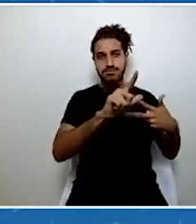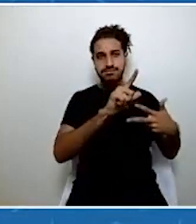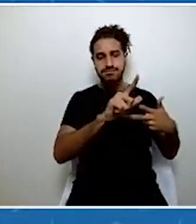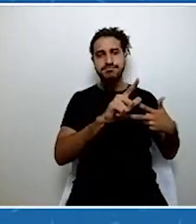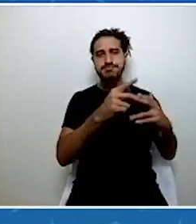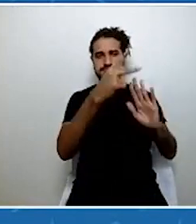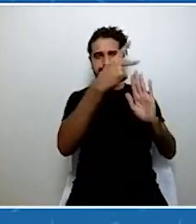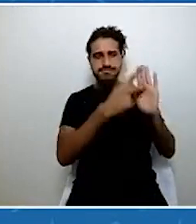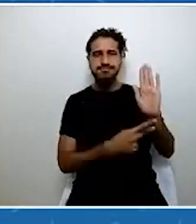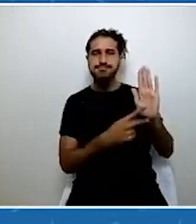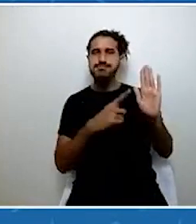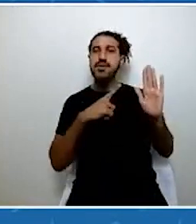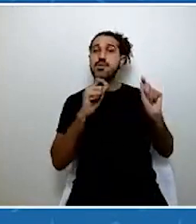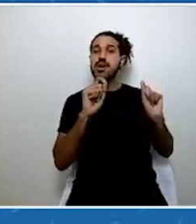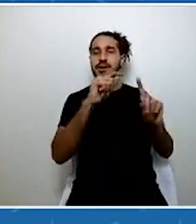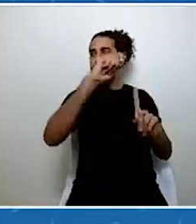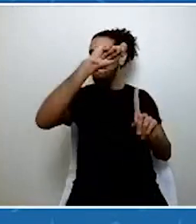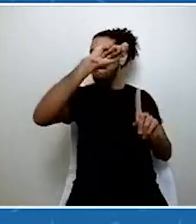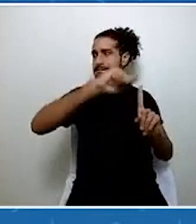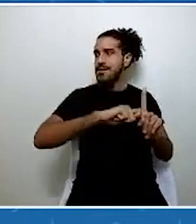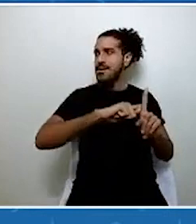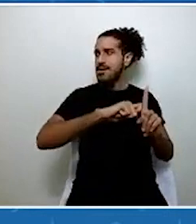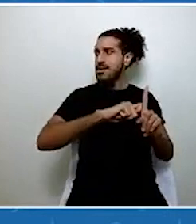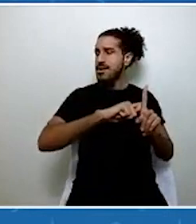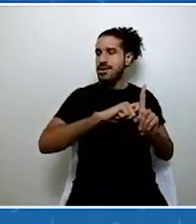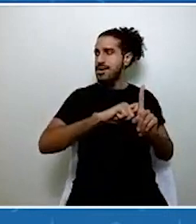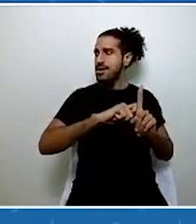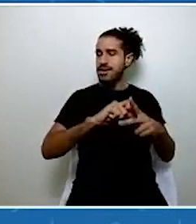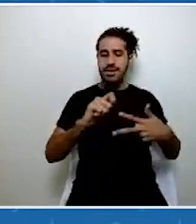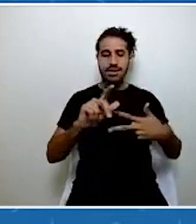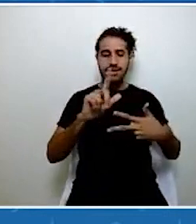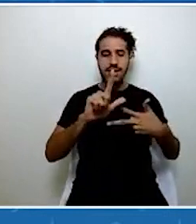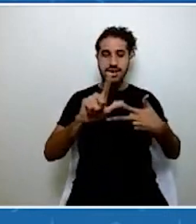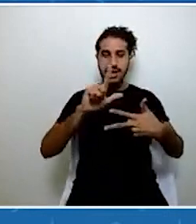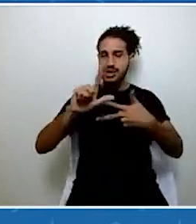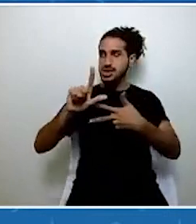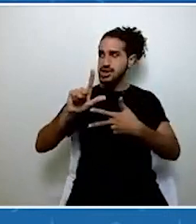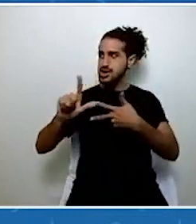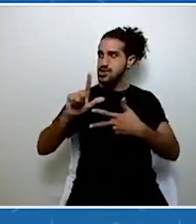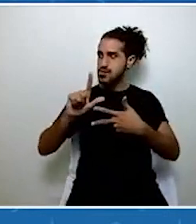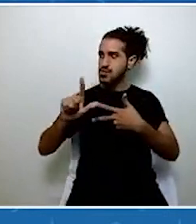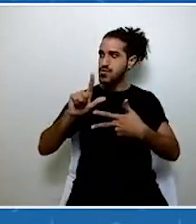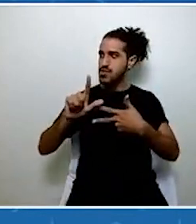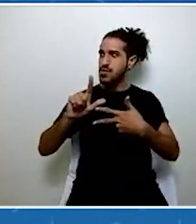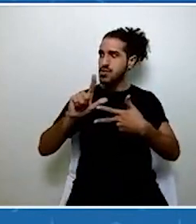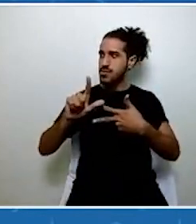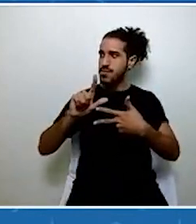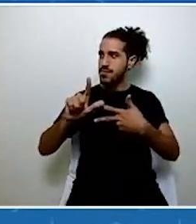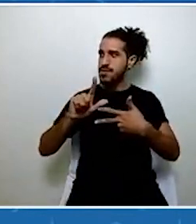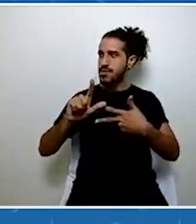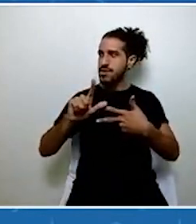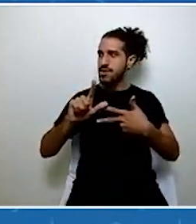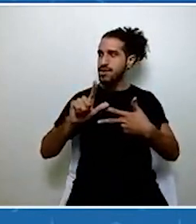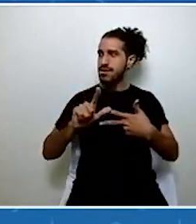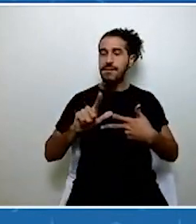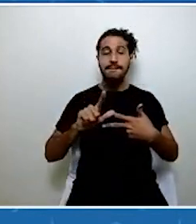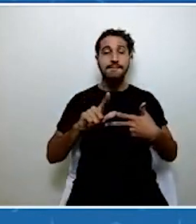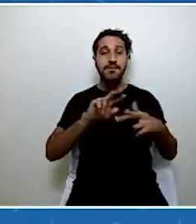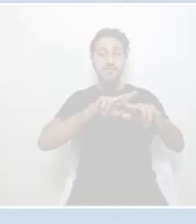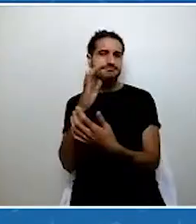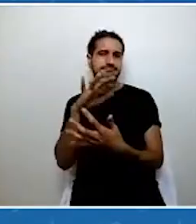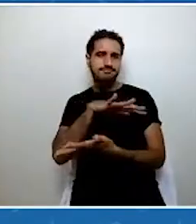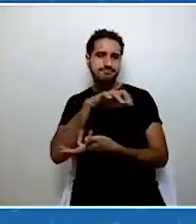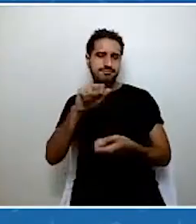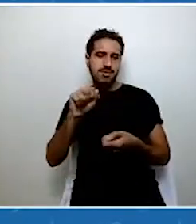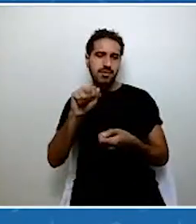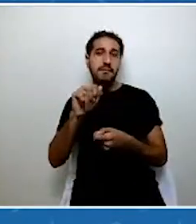faz parte do Mês da Sustentabilidade, uma série de encontros que vão abordar o tema da sustentabilidade sobre diferentes aspectos da gestão pública.